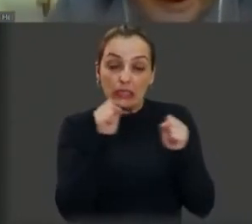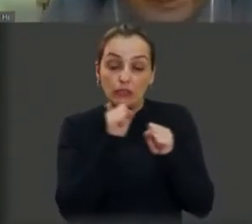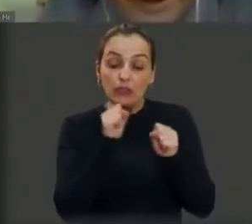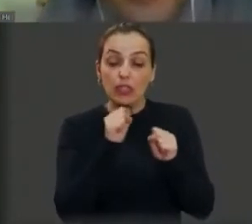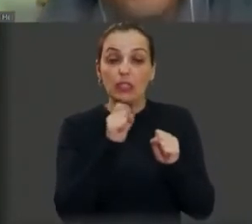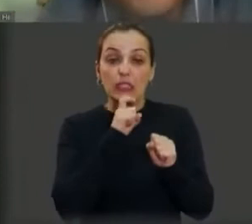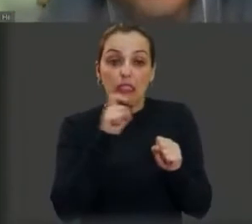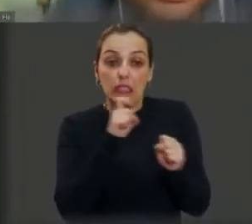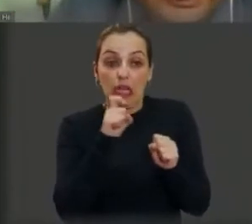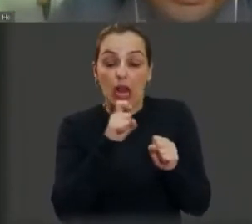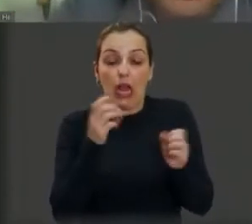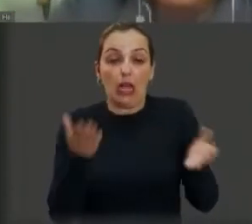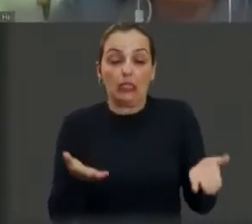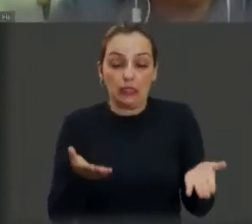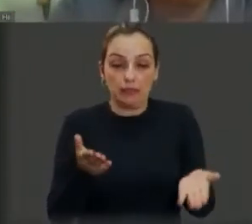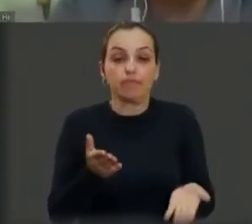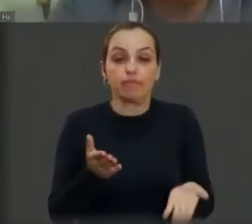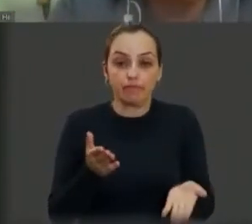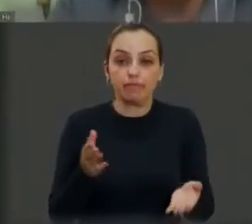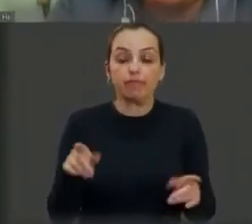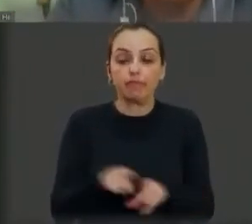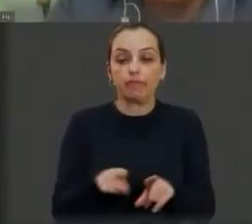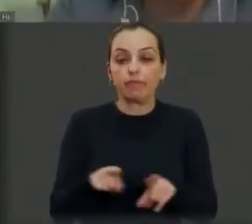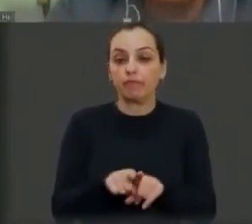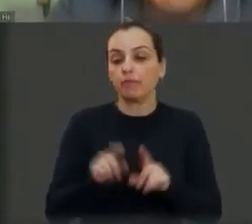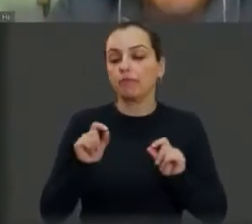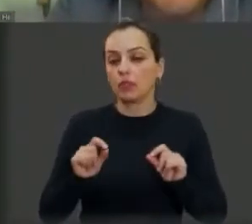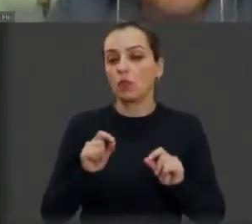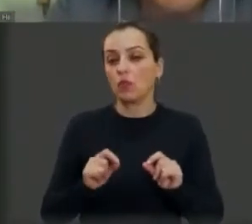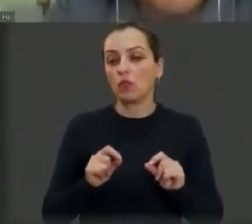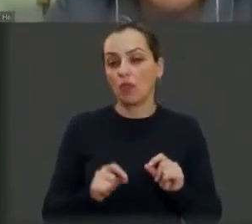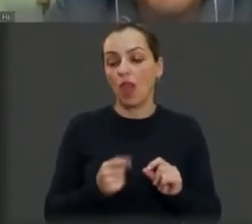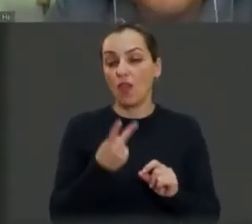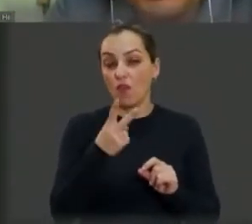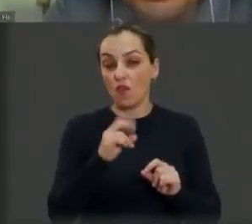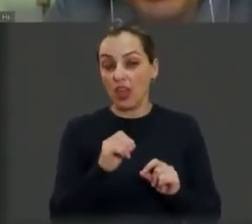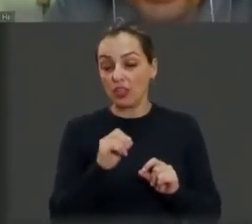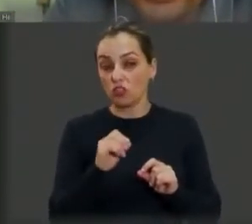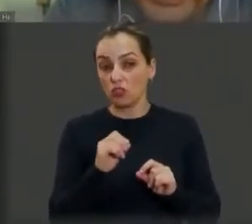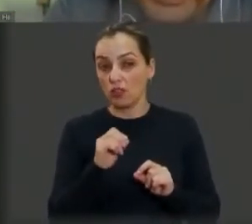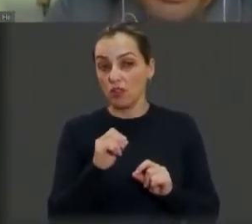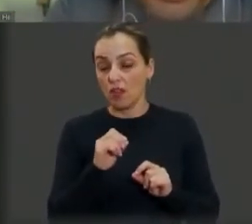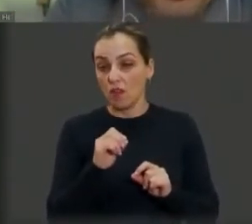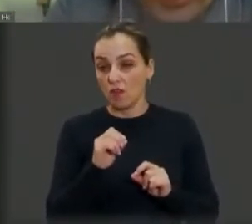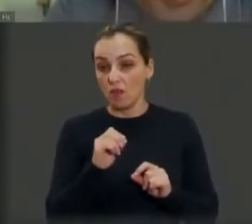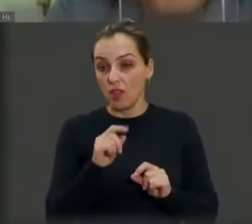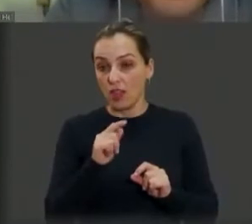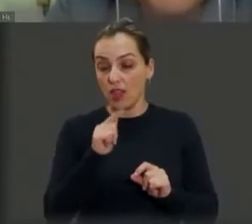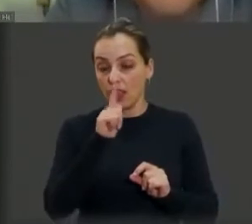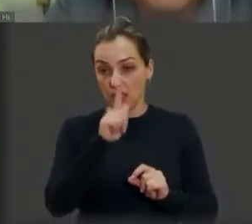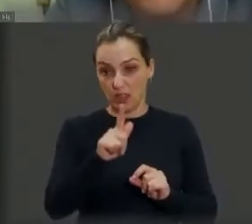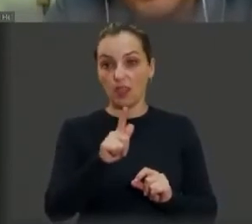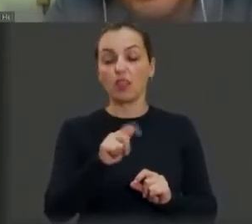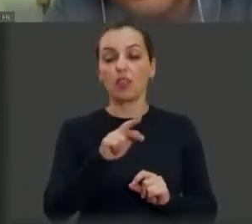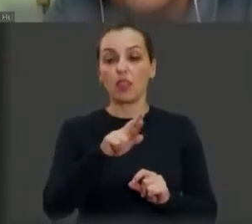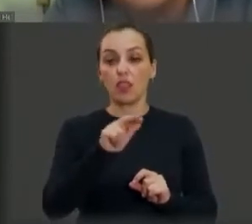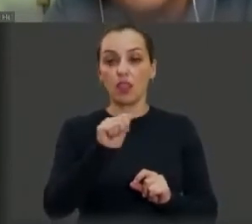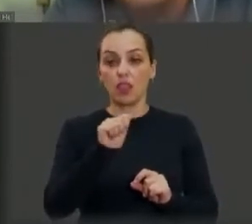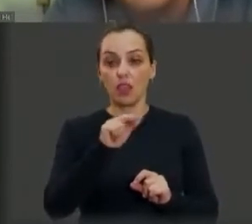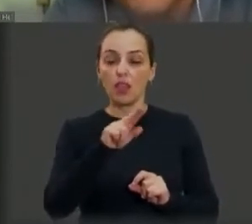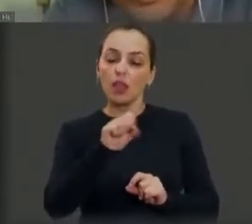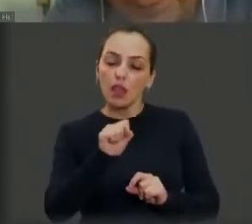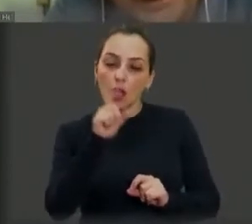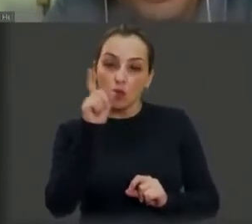sabendo que ela está a quase 20 graus, isso aí é uma temperatura imprópria para a natação, podendo